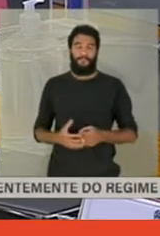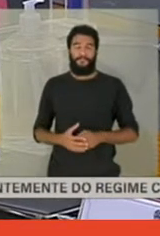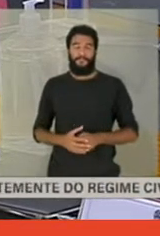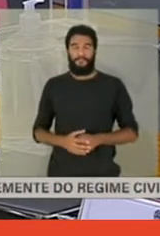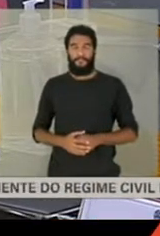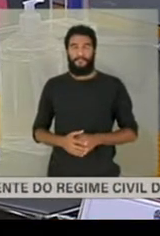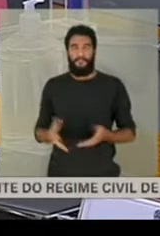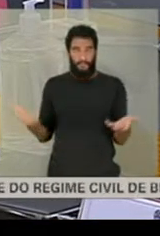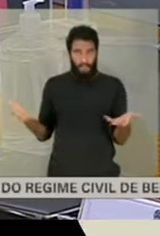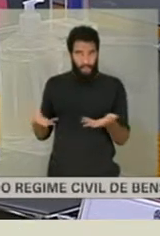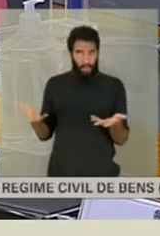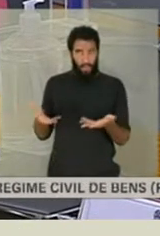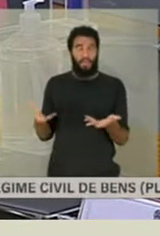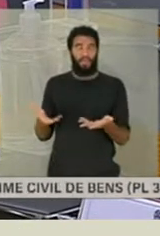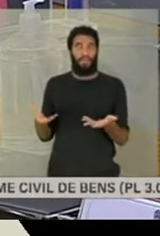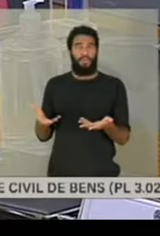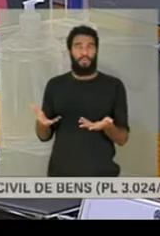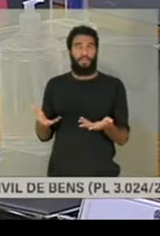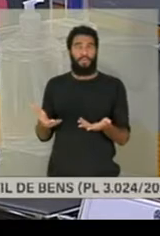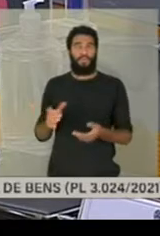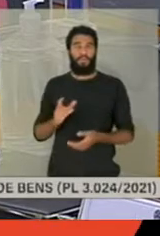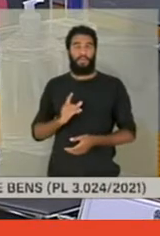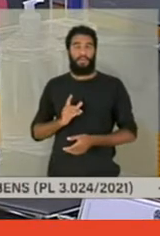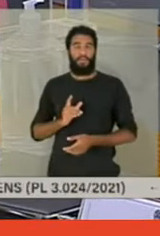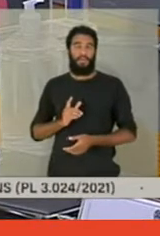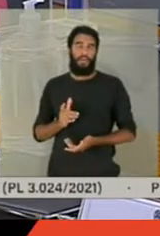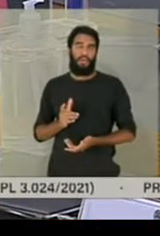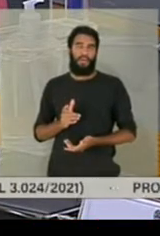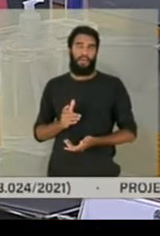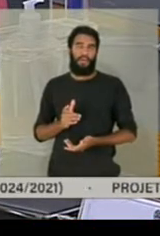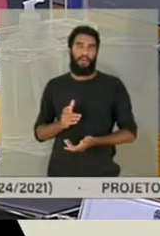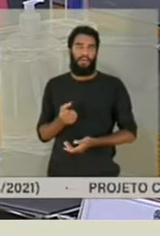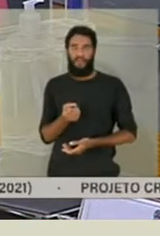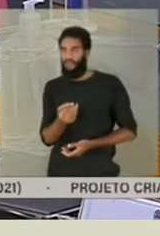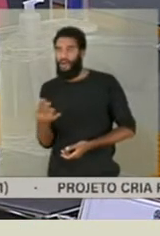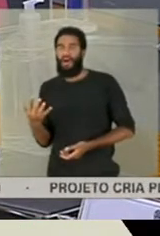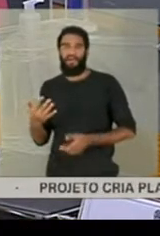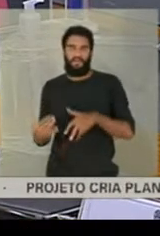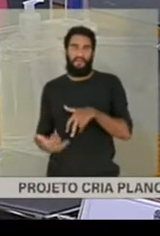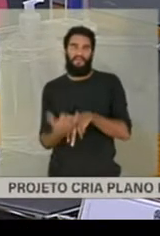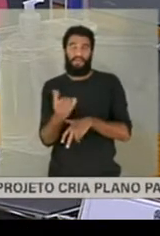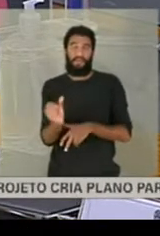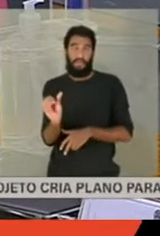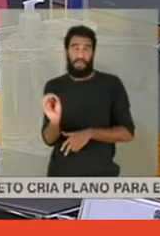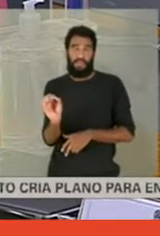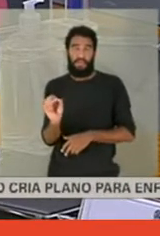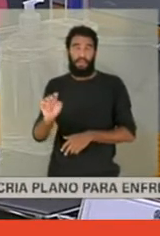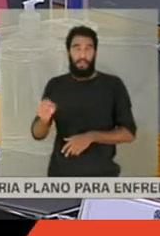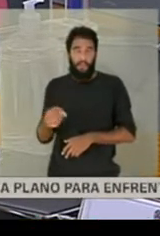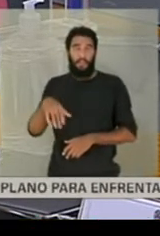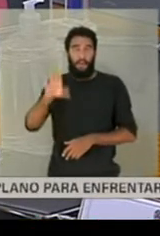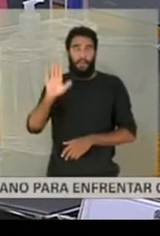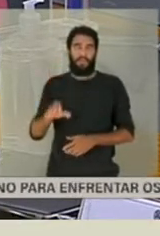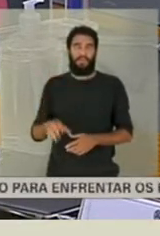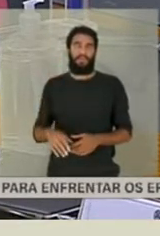Hoje, a gente tem mais de 600 mil vítimas, né? Mais de 120 mil órfãos.